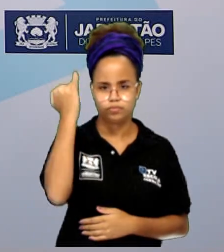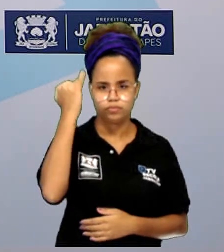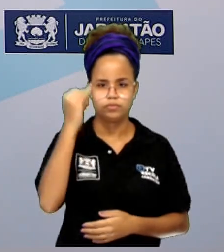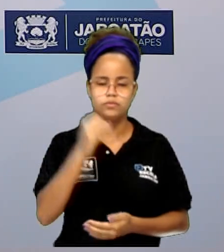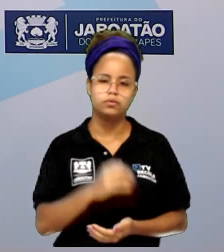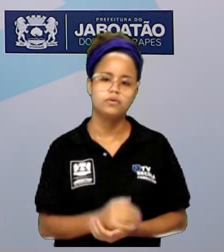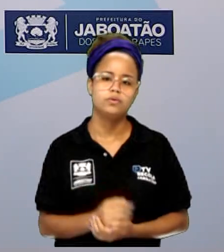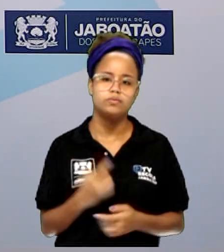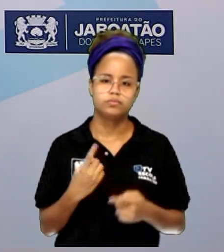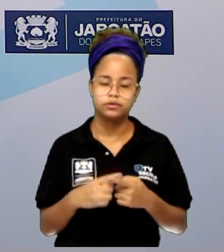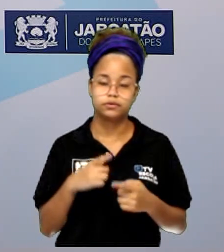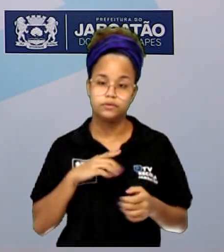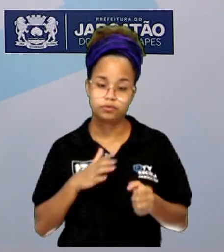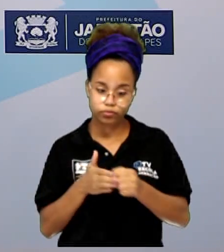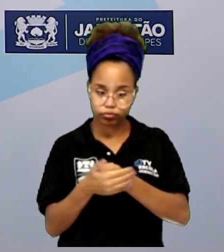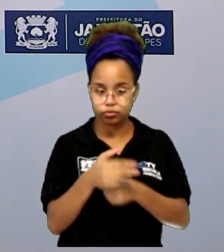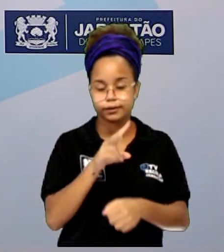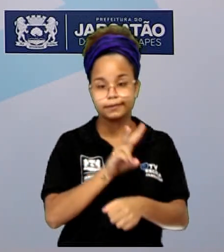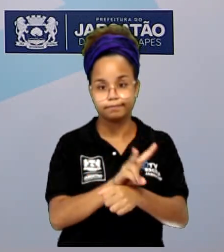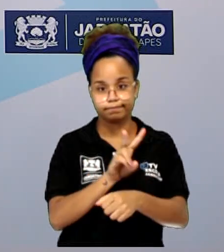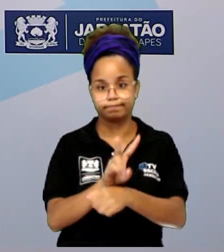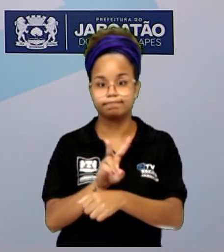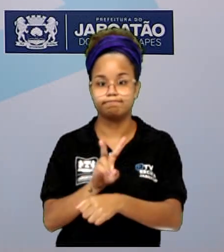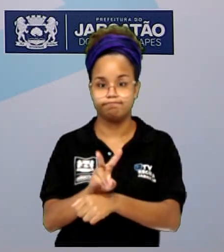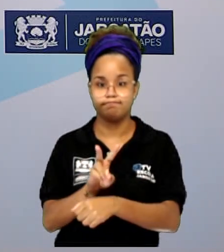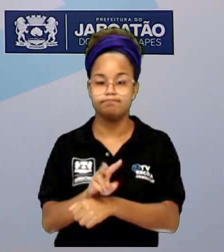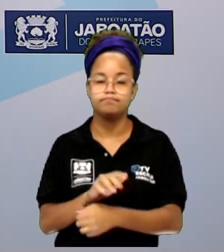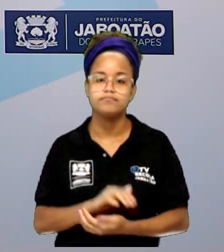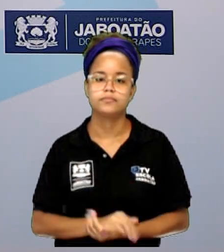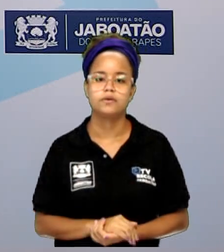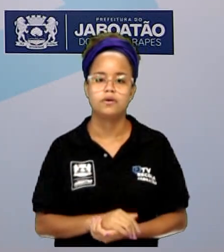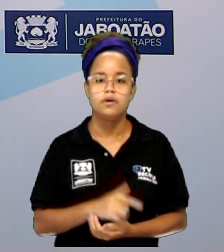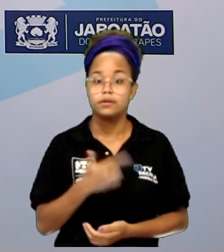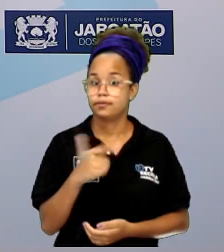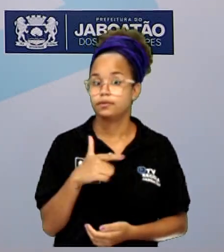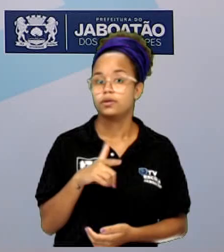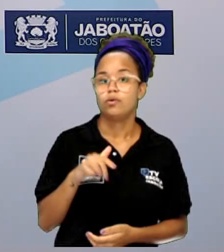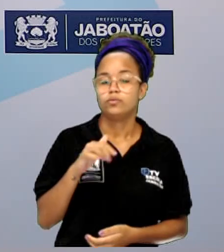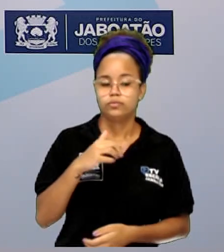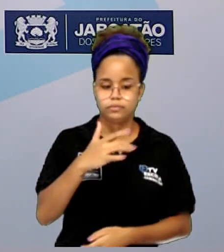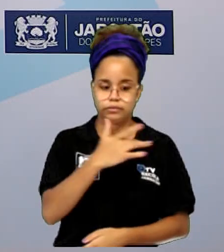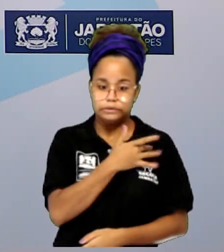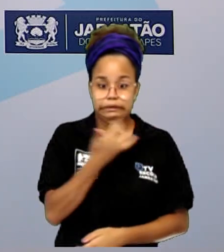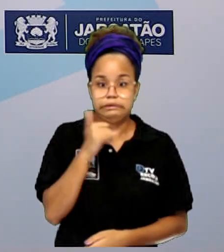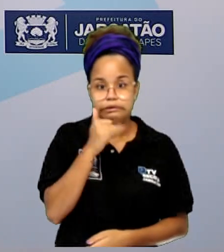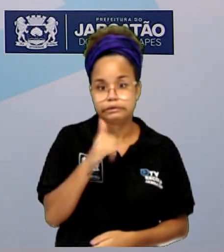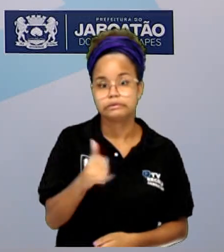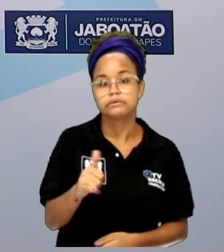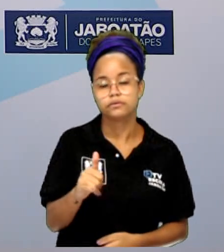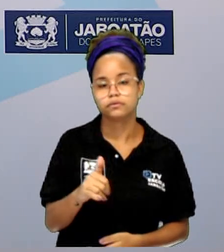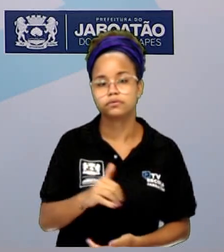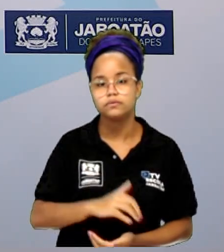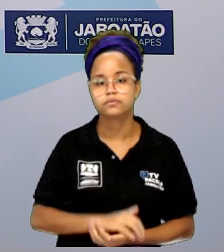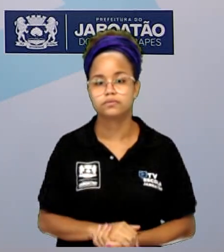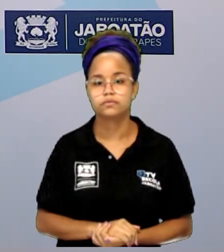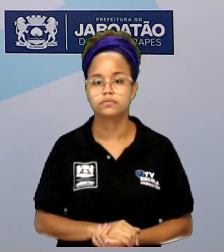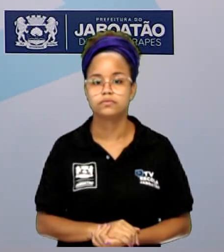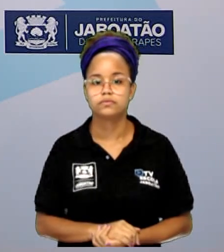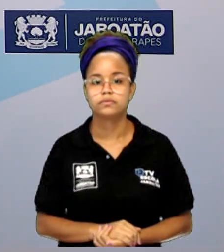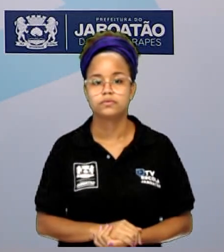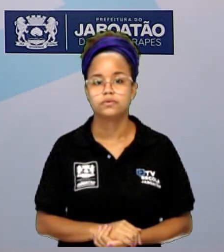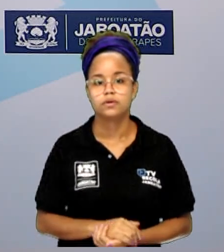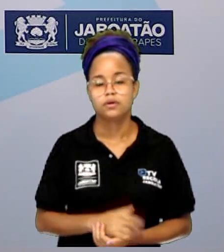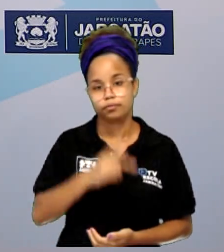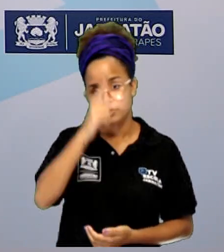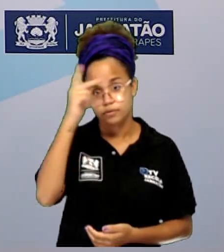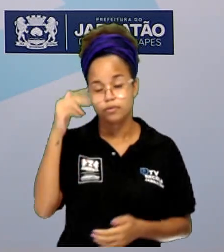para a sua segurança, para que você não tenha um choque e possa também prejudicar aí, podendo chegar até,